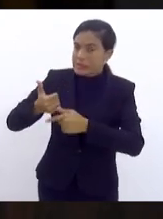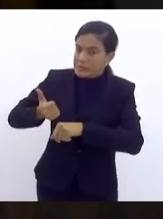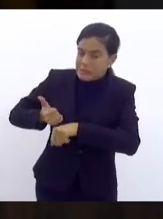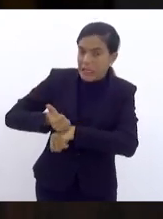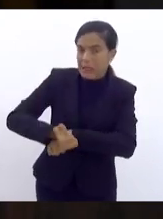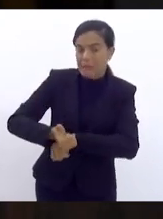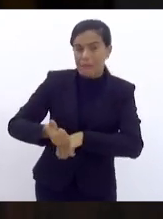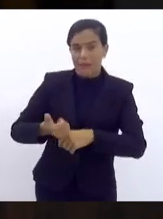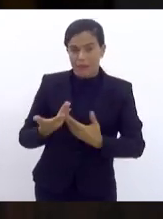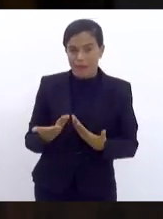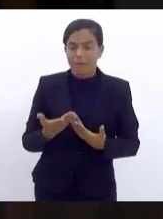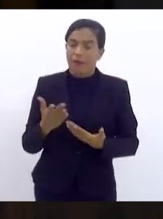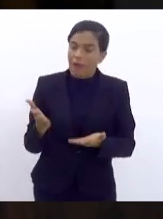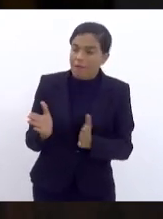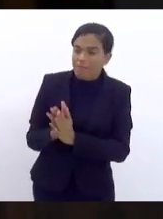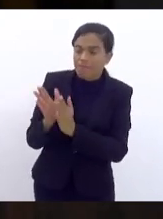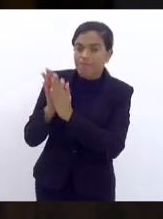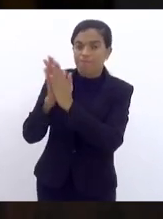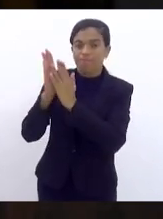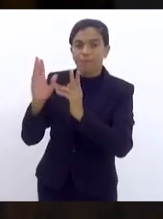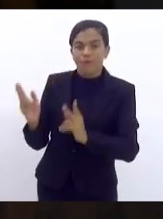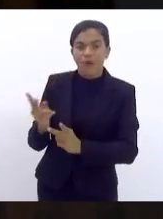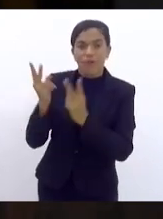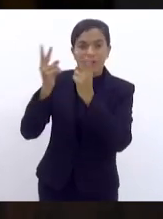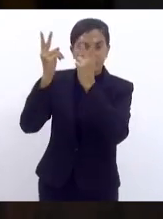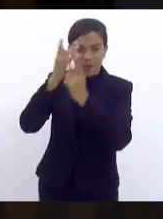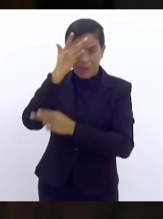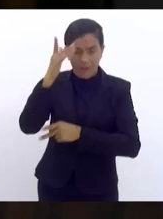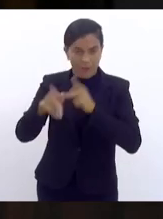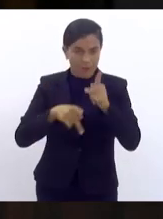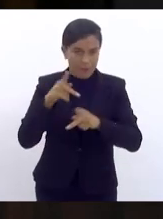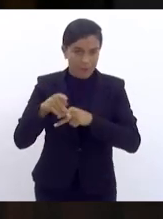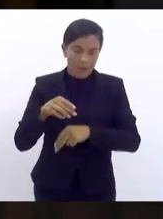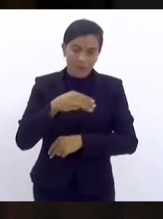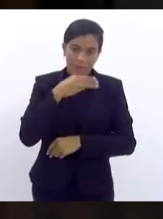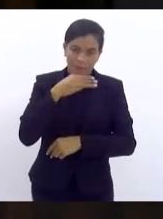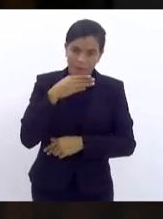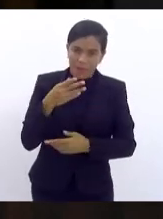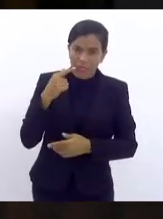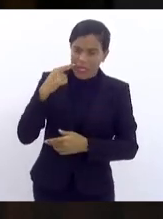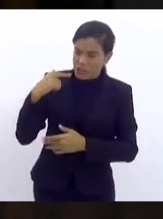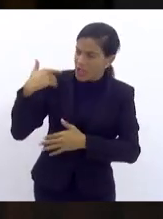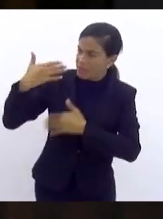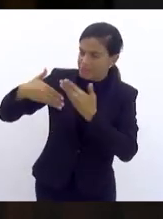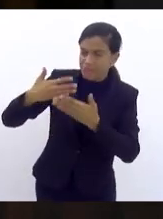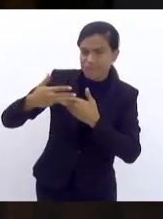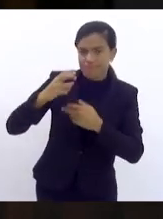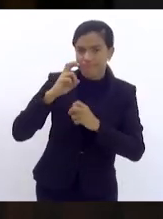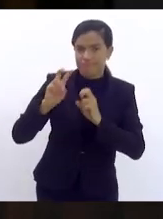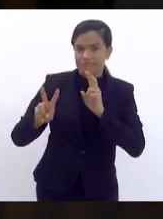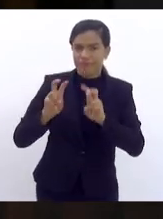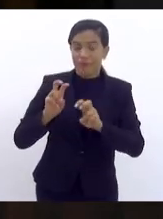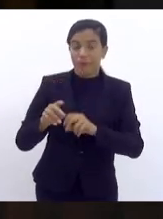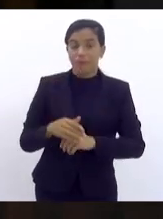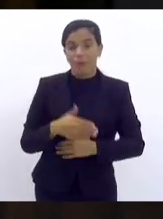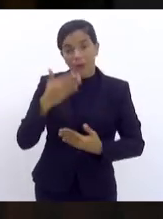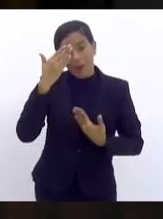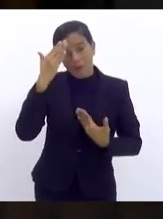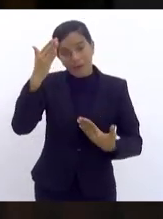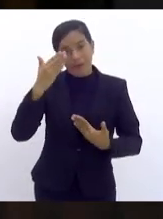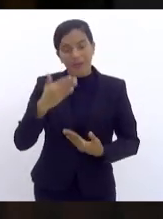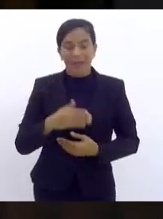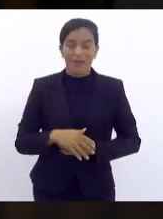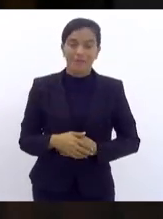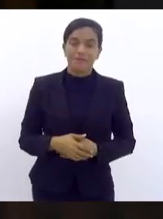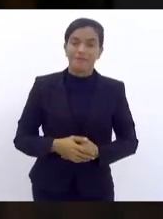não tenho dúvida, é o reconhecimento do povo de Mangaratiba pelo seu trabalho, e a gente viu isso nas últimas eleições. Obrigado. Obrigado, deputado, pelas palavras.